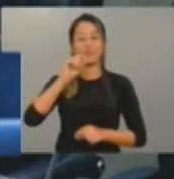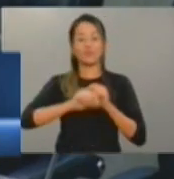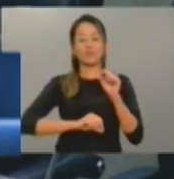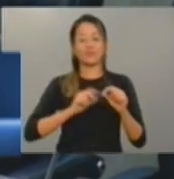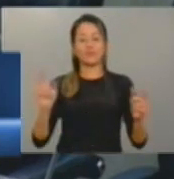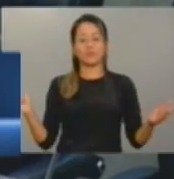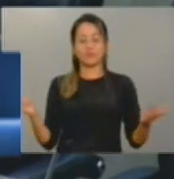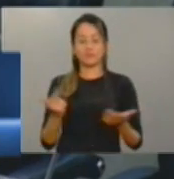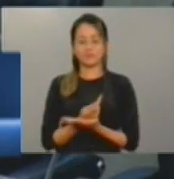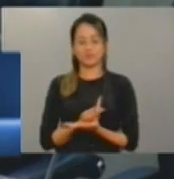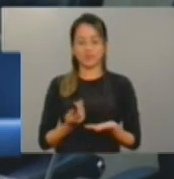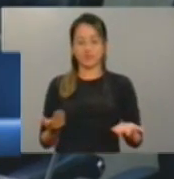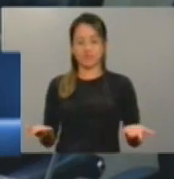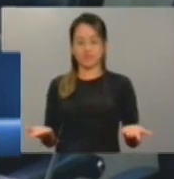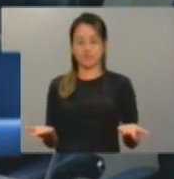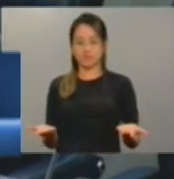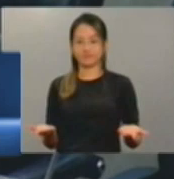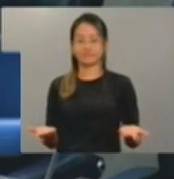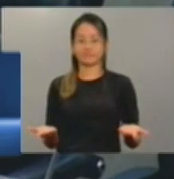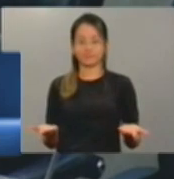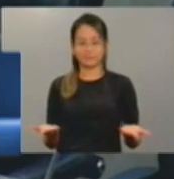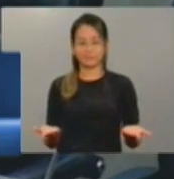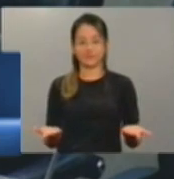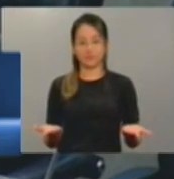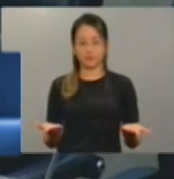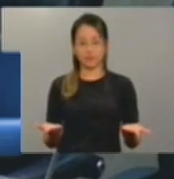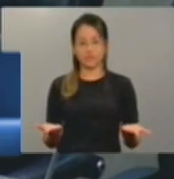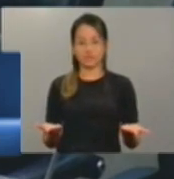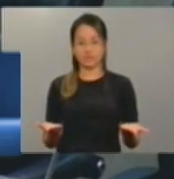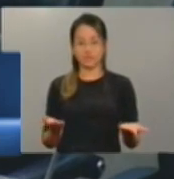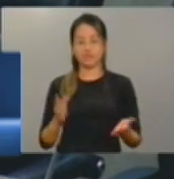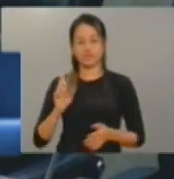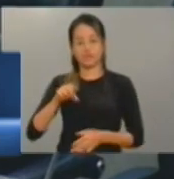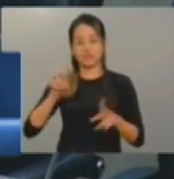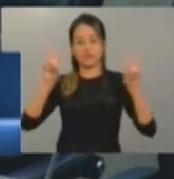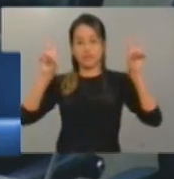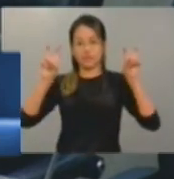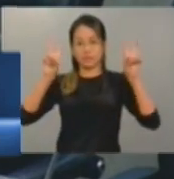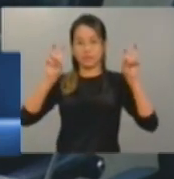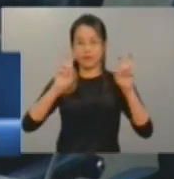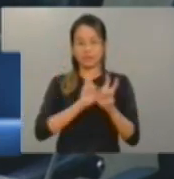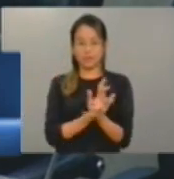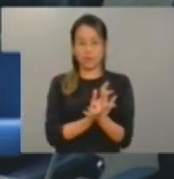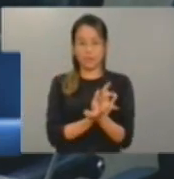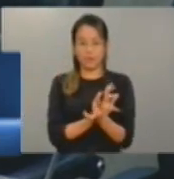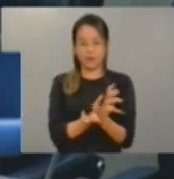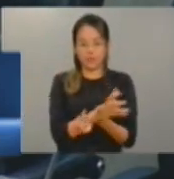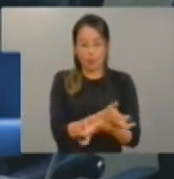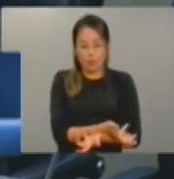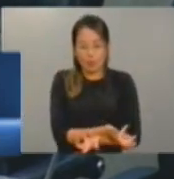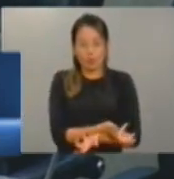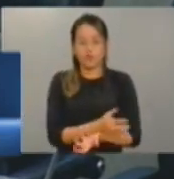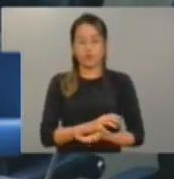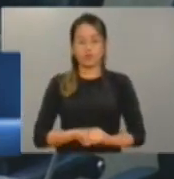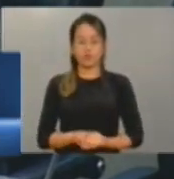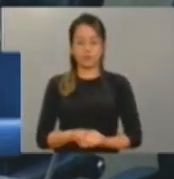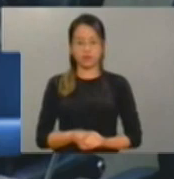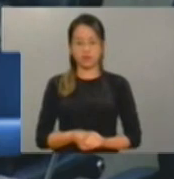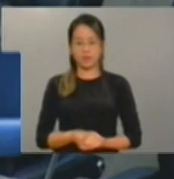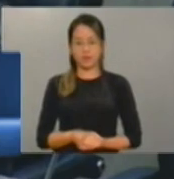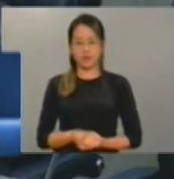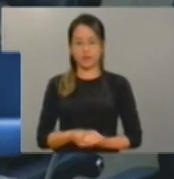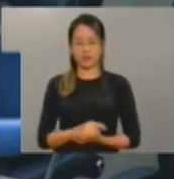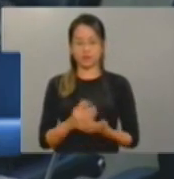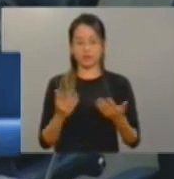prioridade absoluta do seu momento de governo o tema da seca demonstra também um governador afinado com as principais questões